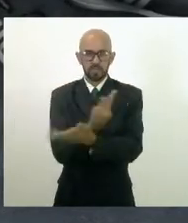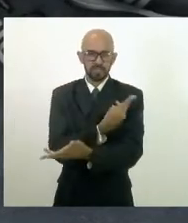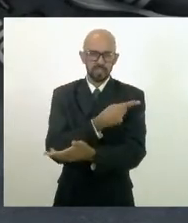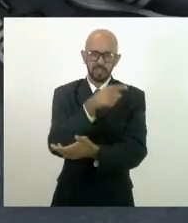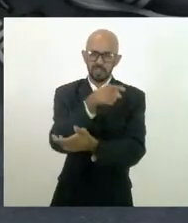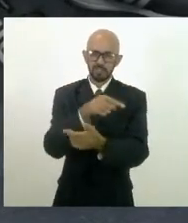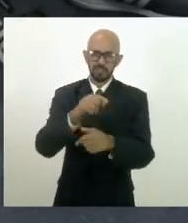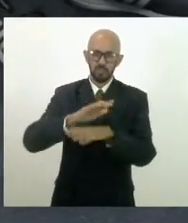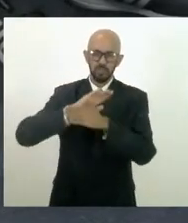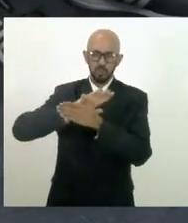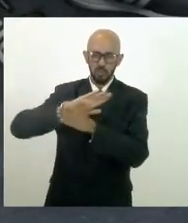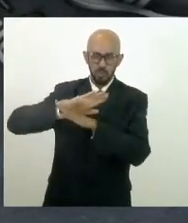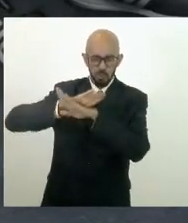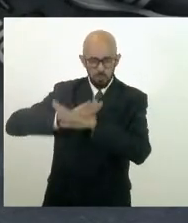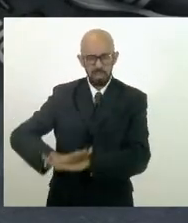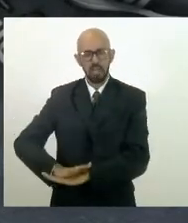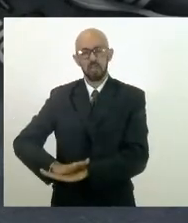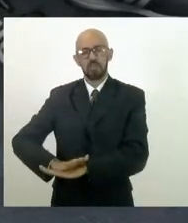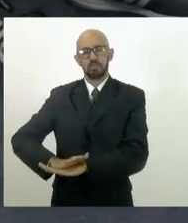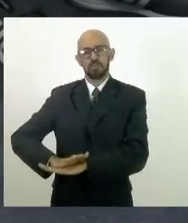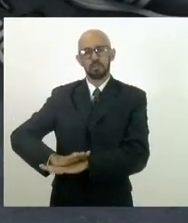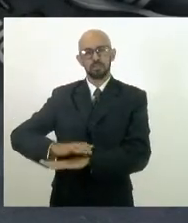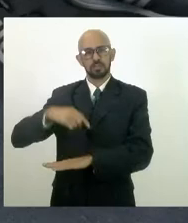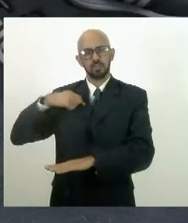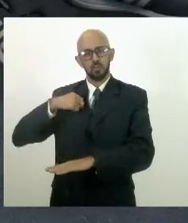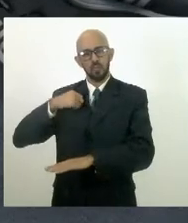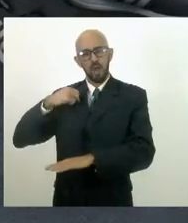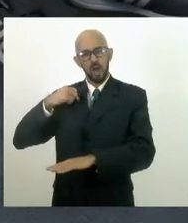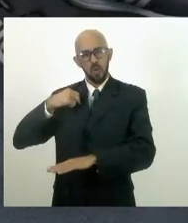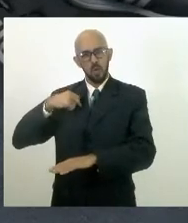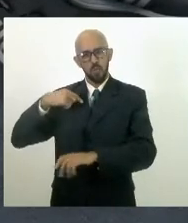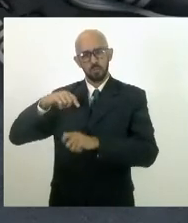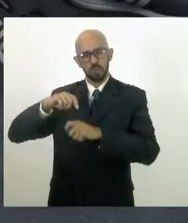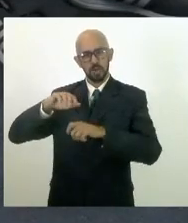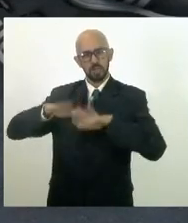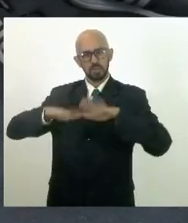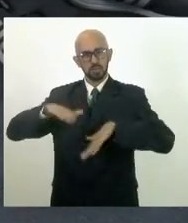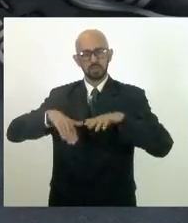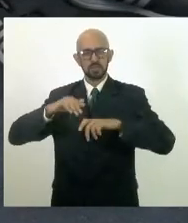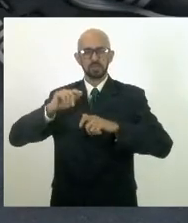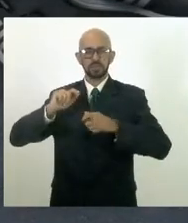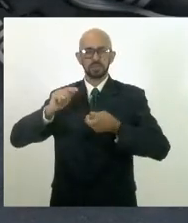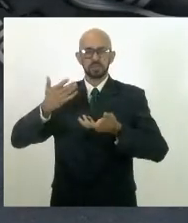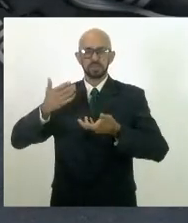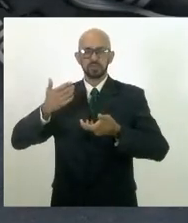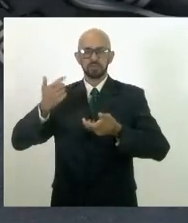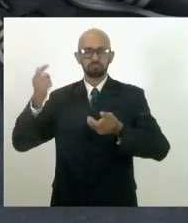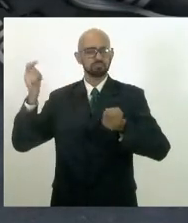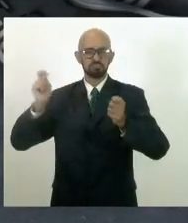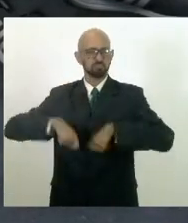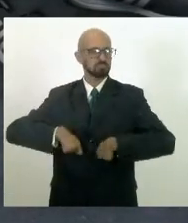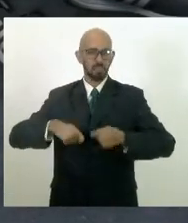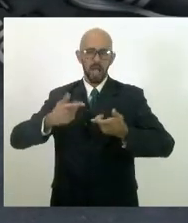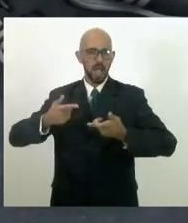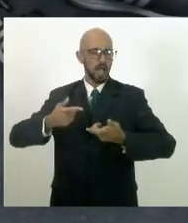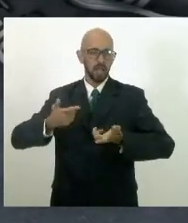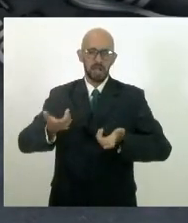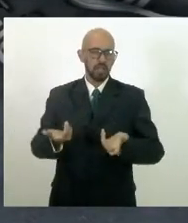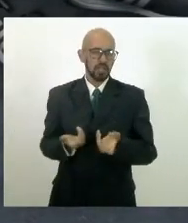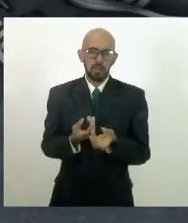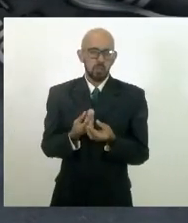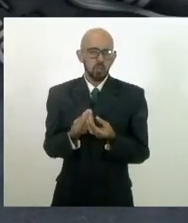humilhadas, com a roupa do corpo, muitas vezes, sem condição, porque estão,